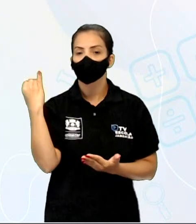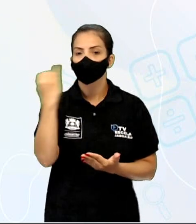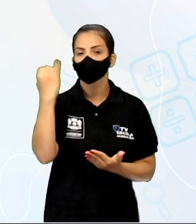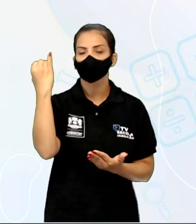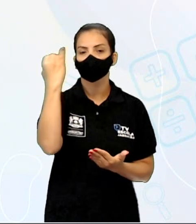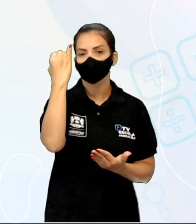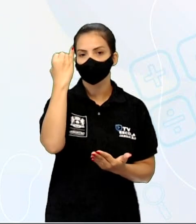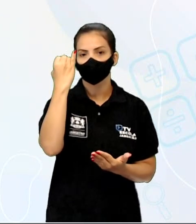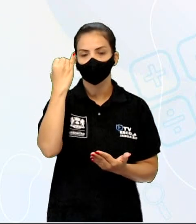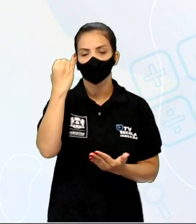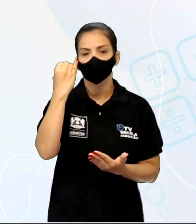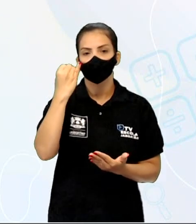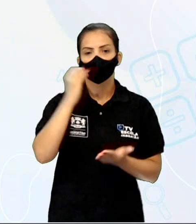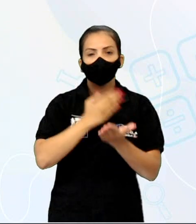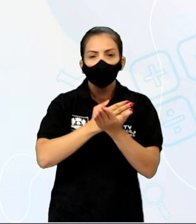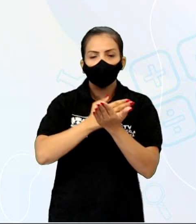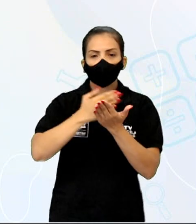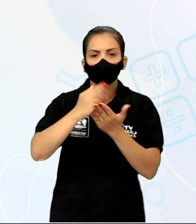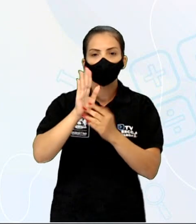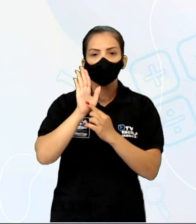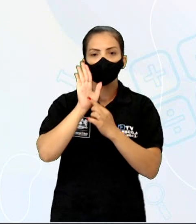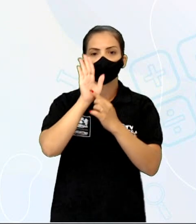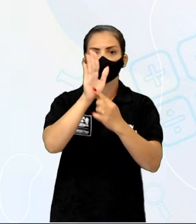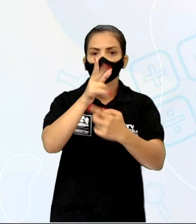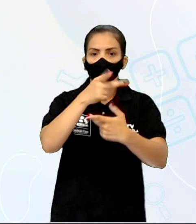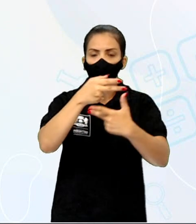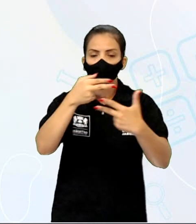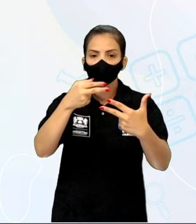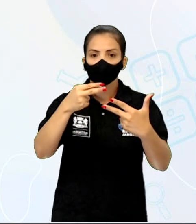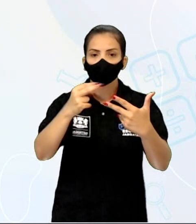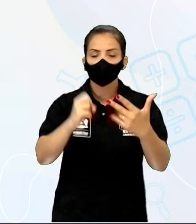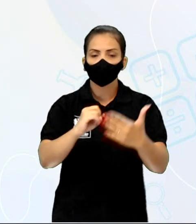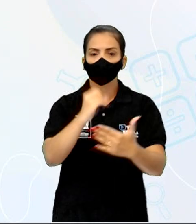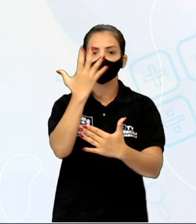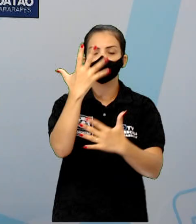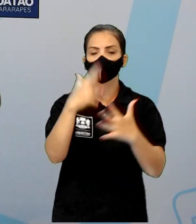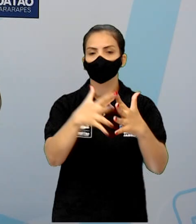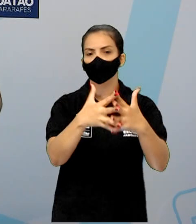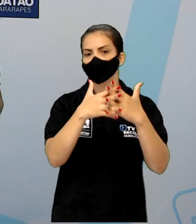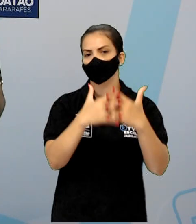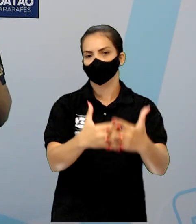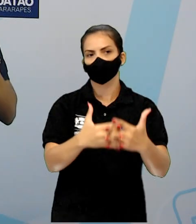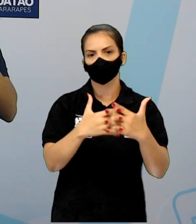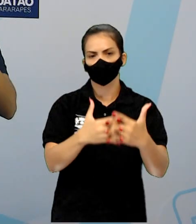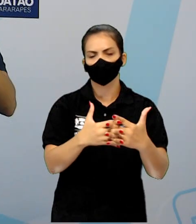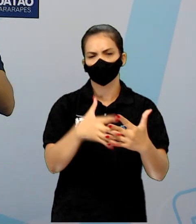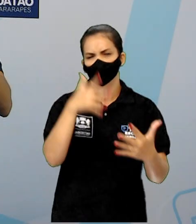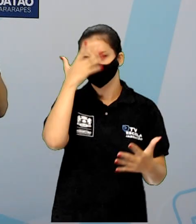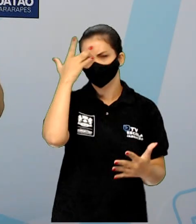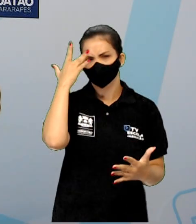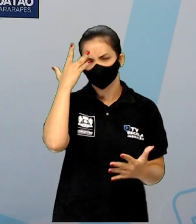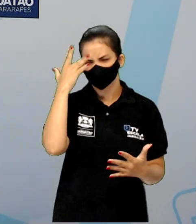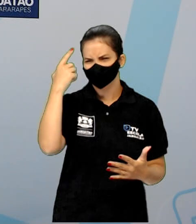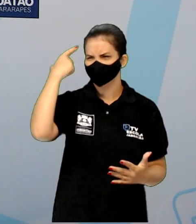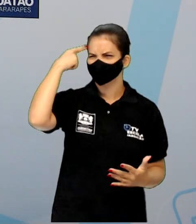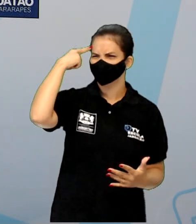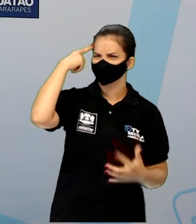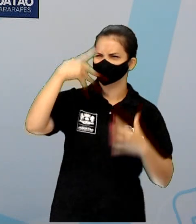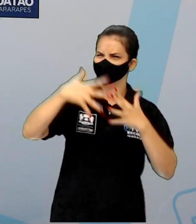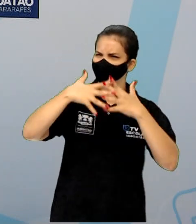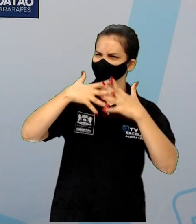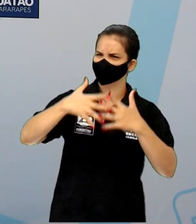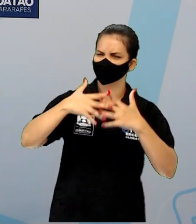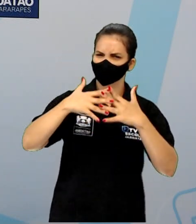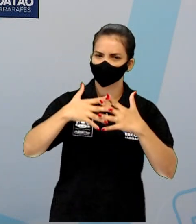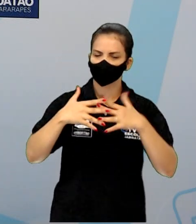pois geralmente apresenta o componente que provoca o conflito. A professora já está me deixando confusa, mas a gente vai tirar as dúvidas já já, quando eu